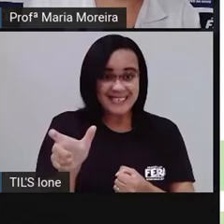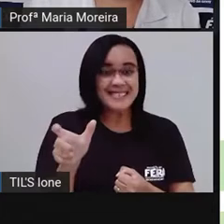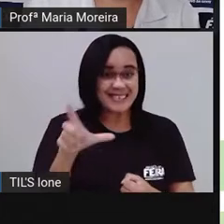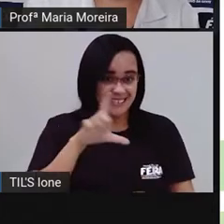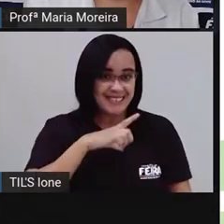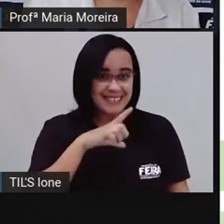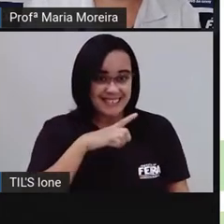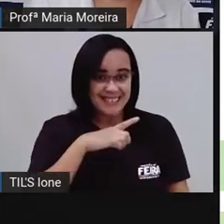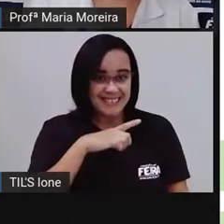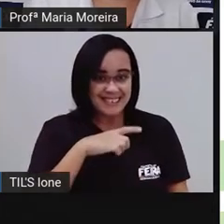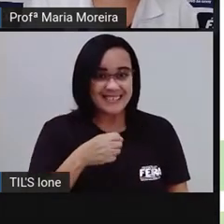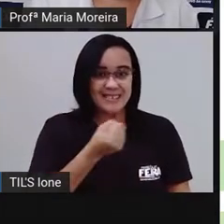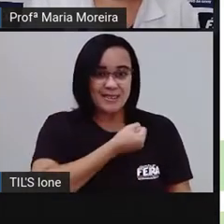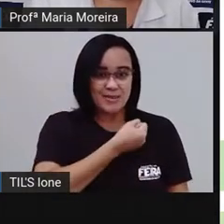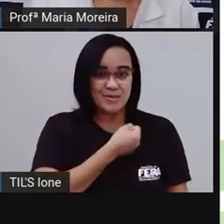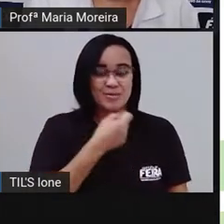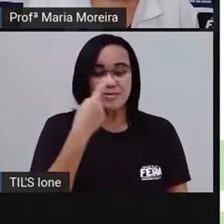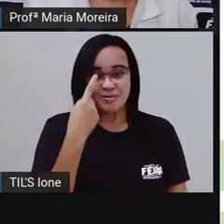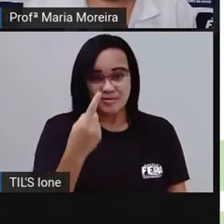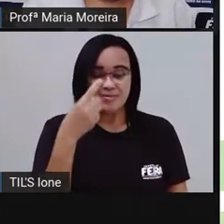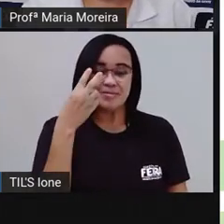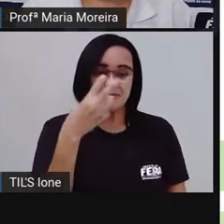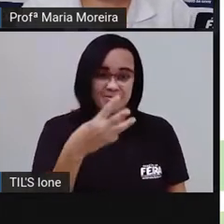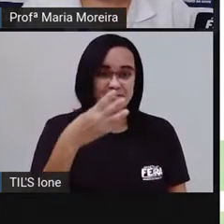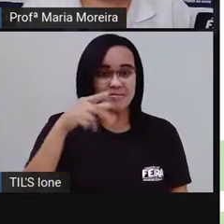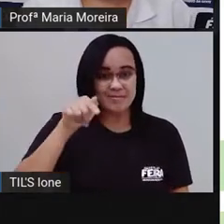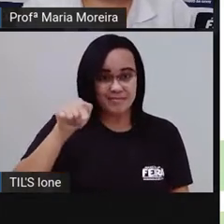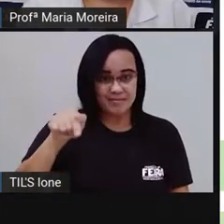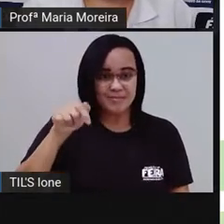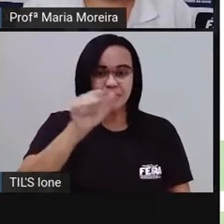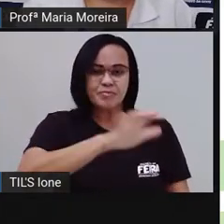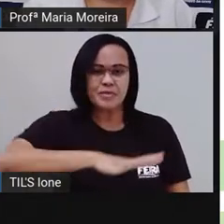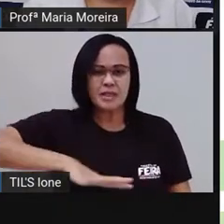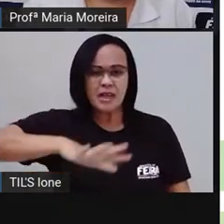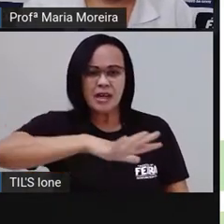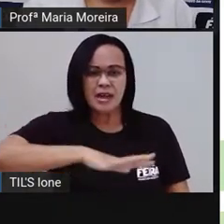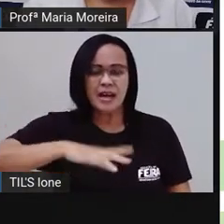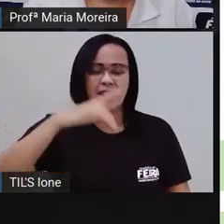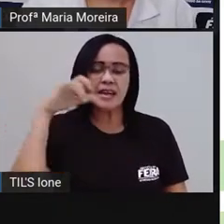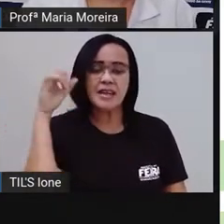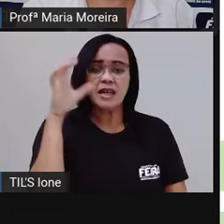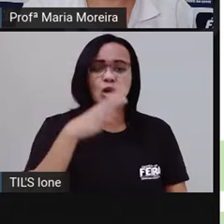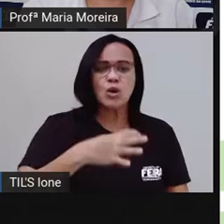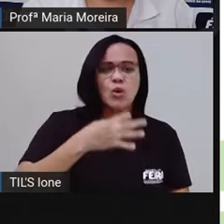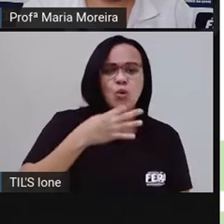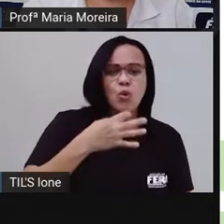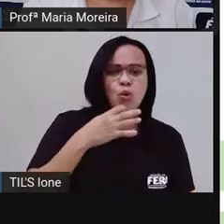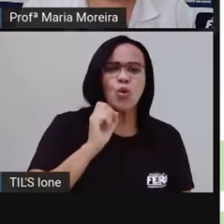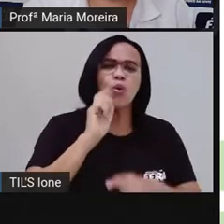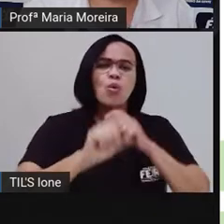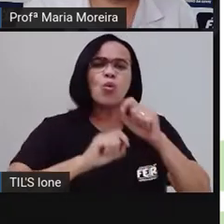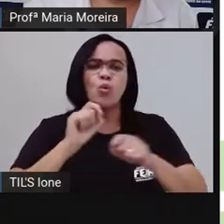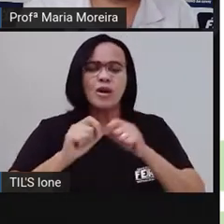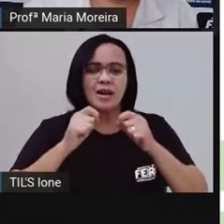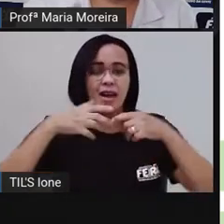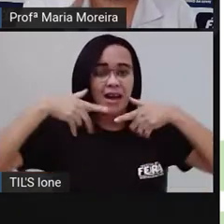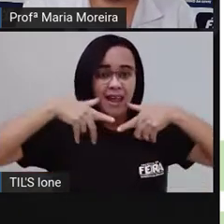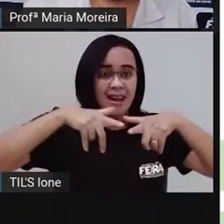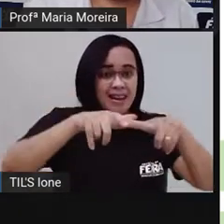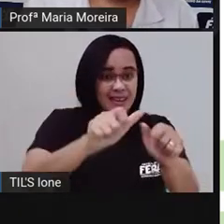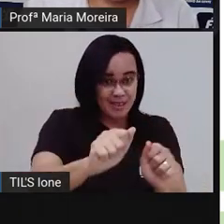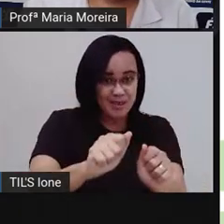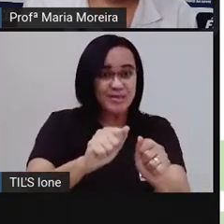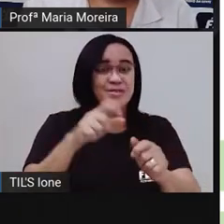de número 137, de vocês já sabe, e área de conhecimento interdisciplinar, linguagens Pró-Maria